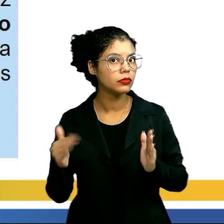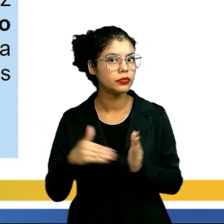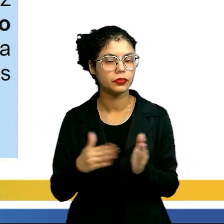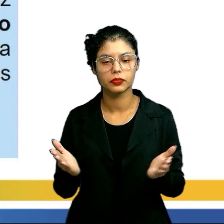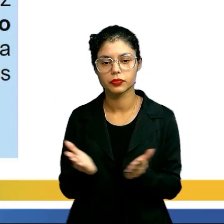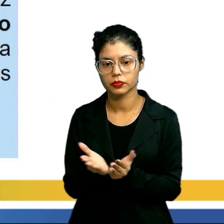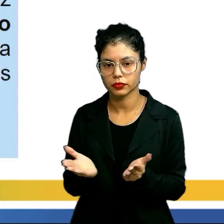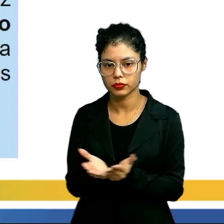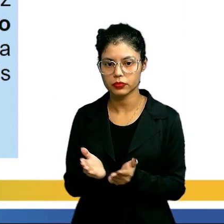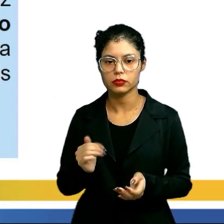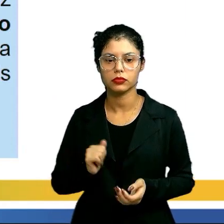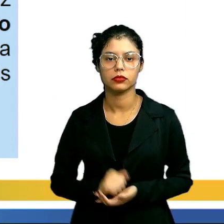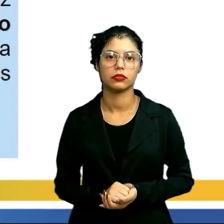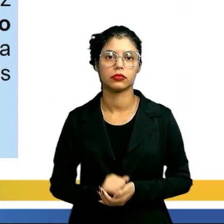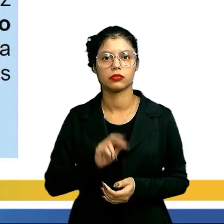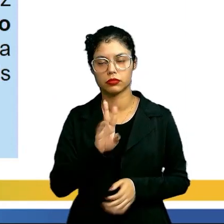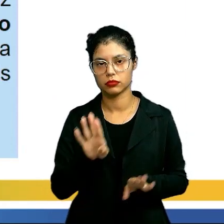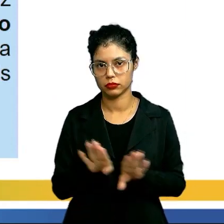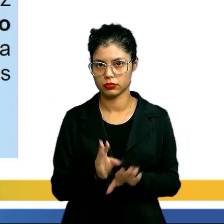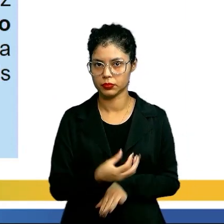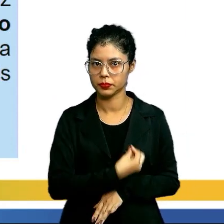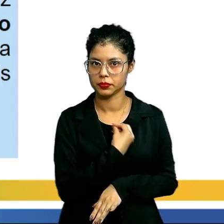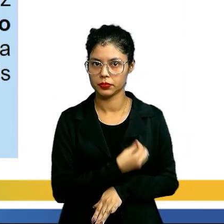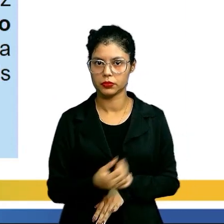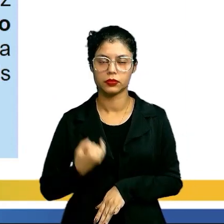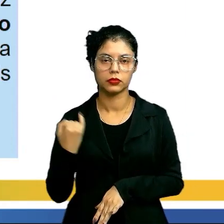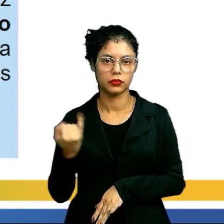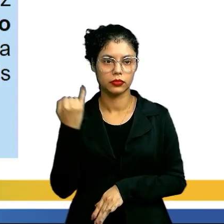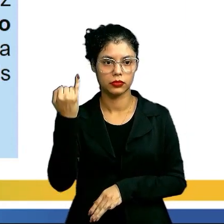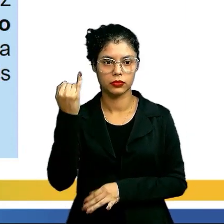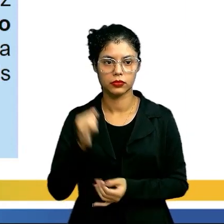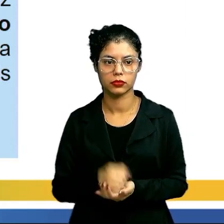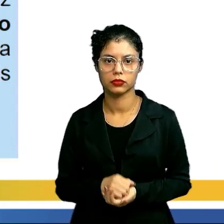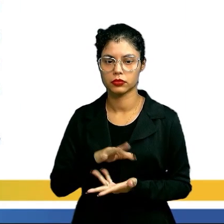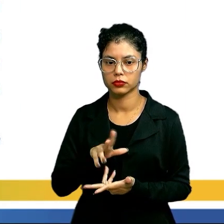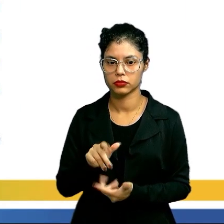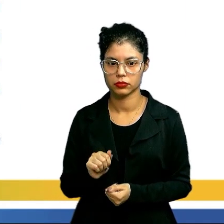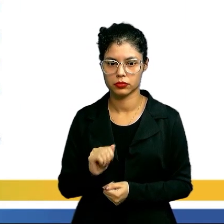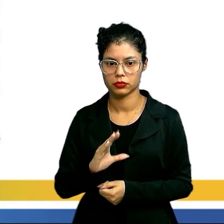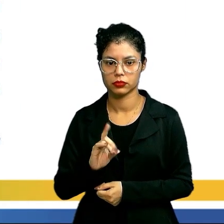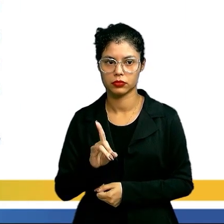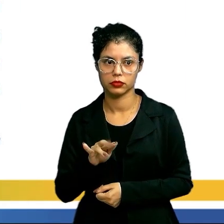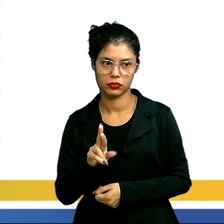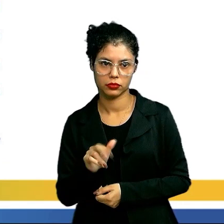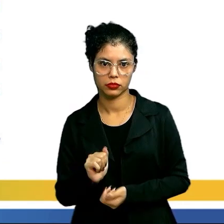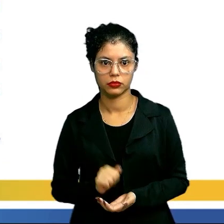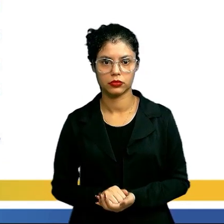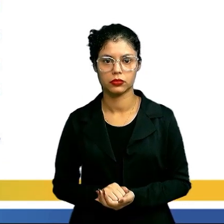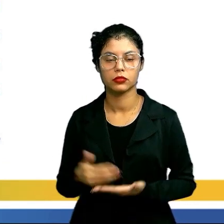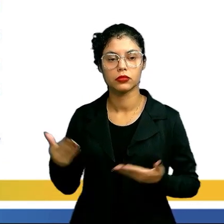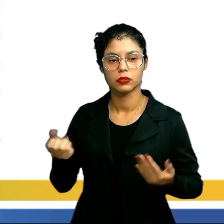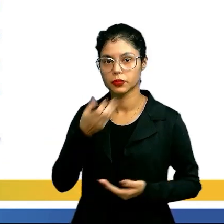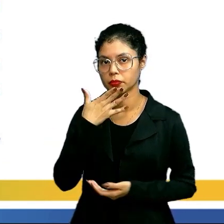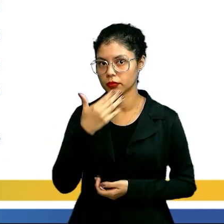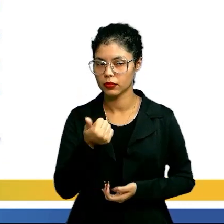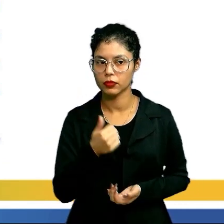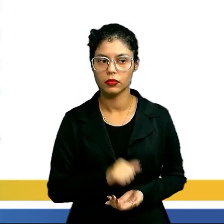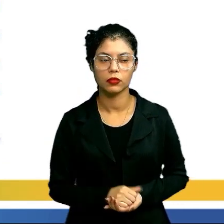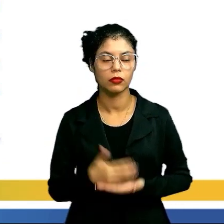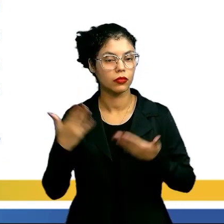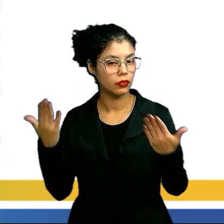cristianismo e vai estar presente, principalmente no mundo ocidental. Muito bem.